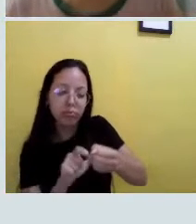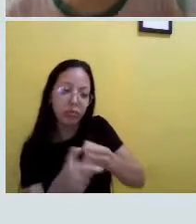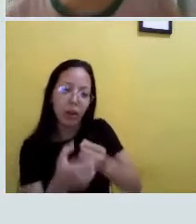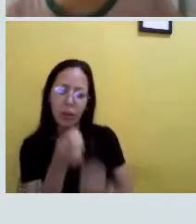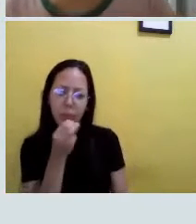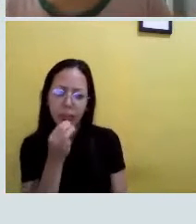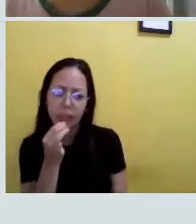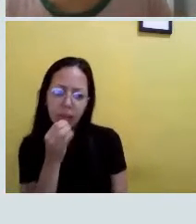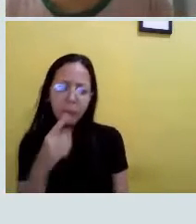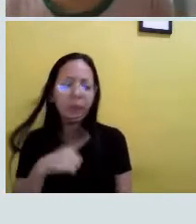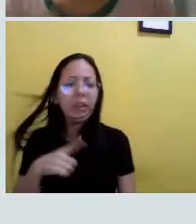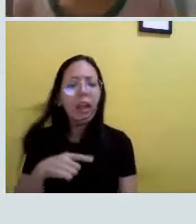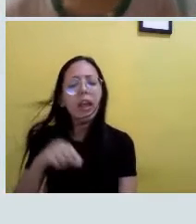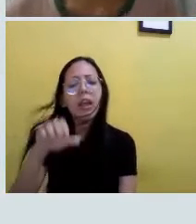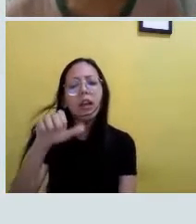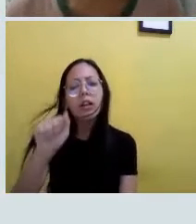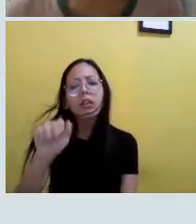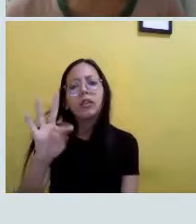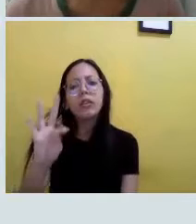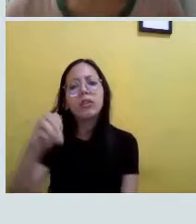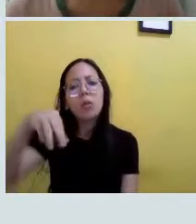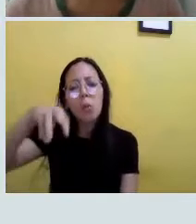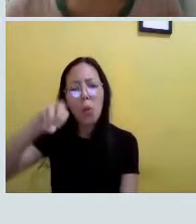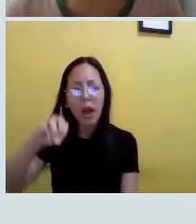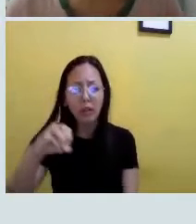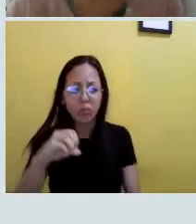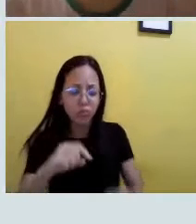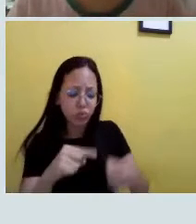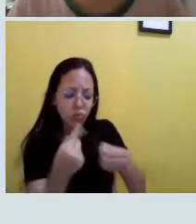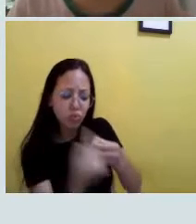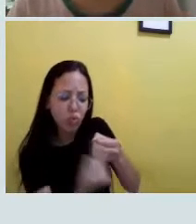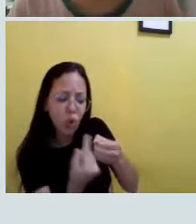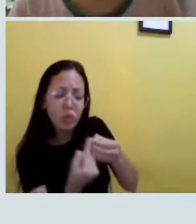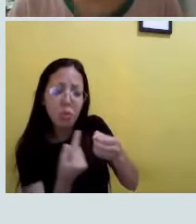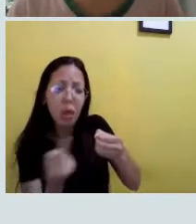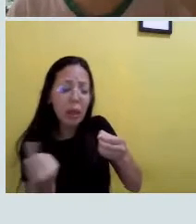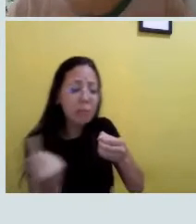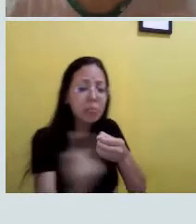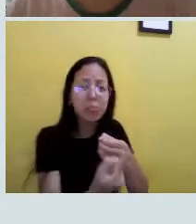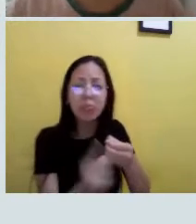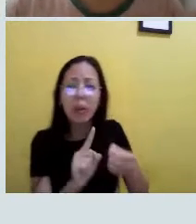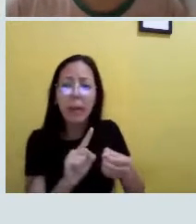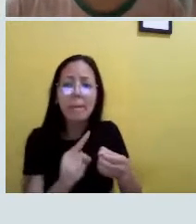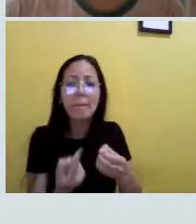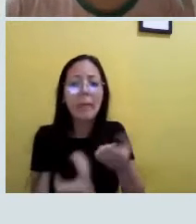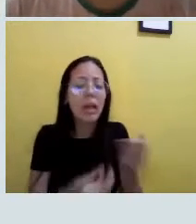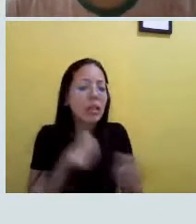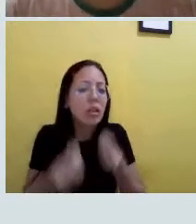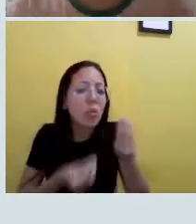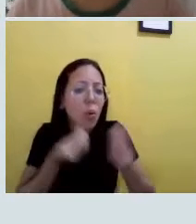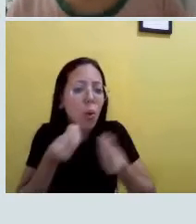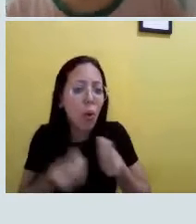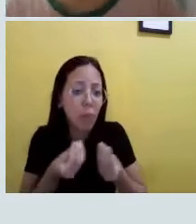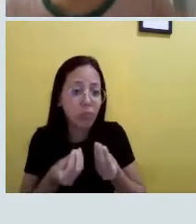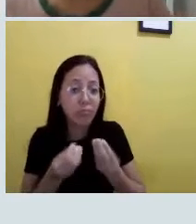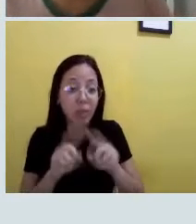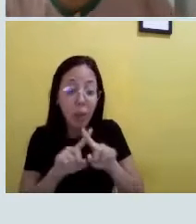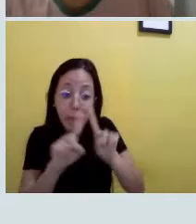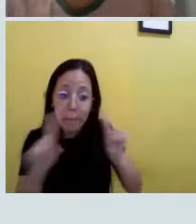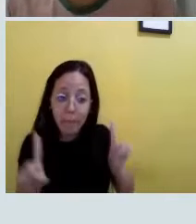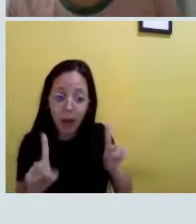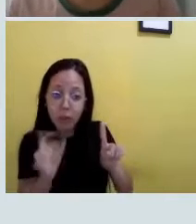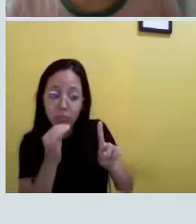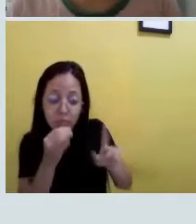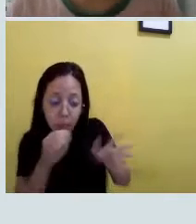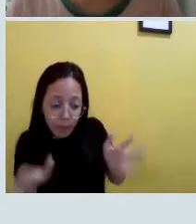a gente tem um átomo sozinho, ele é mais fácil de ficar perdido, digamos assim, no mundo, assim. Mas, quando a gente